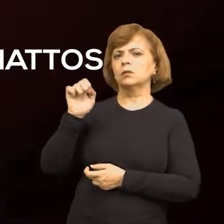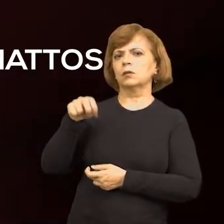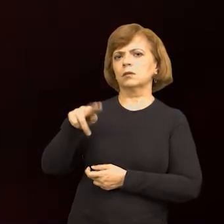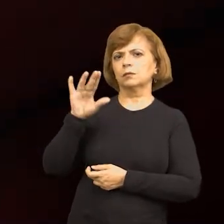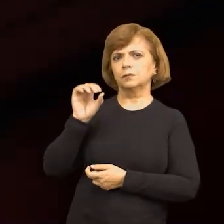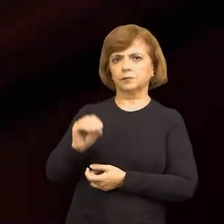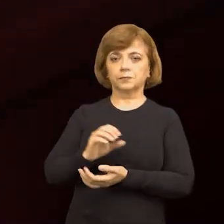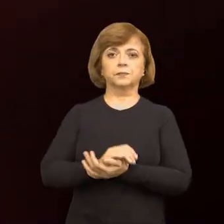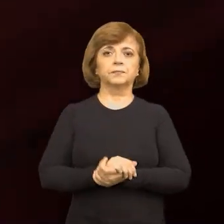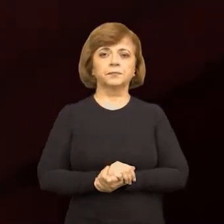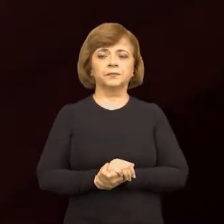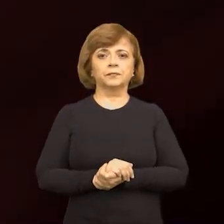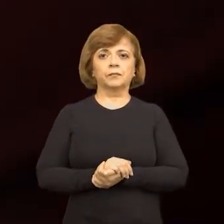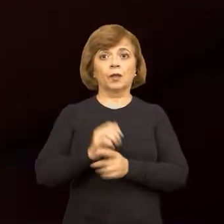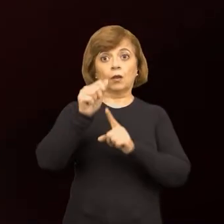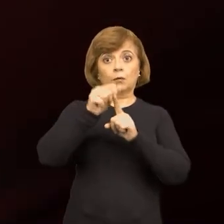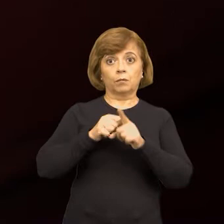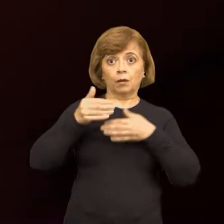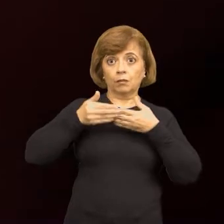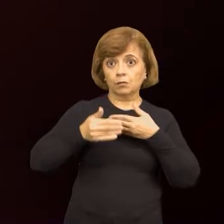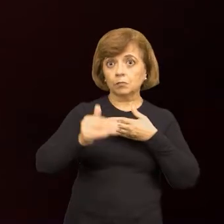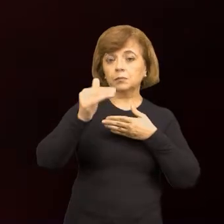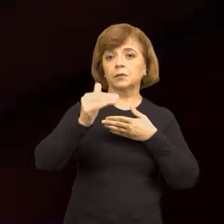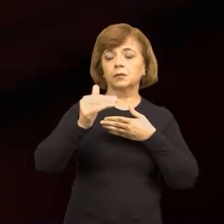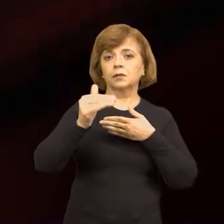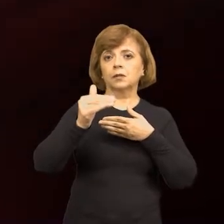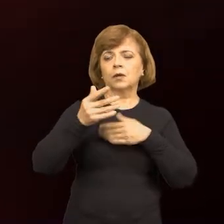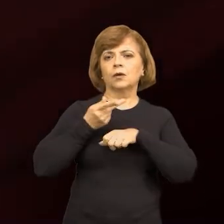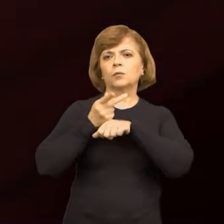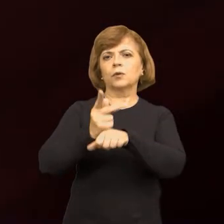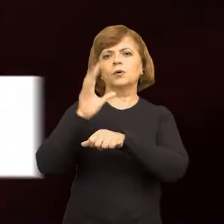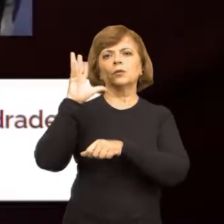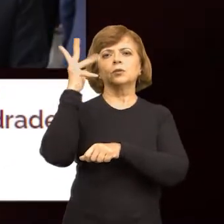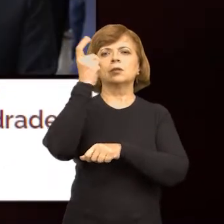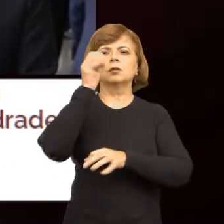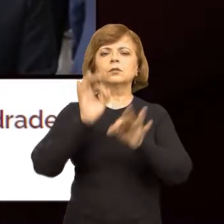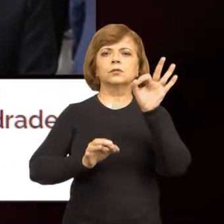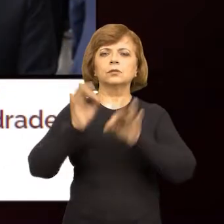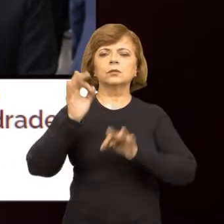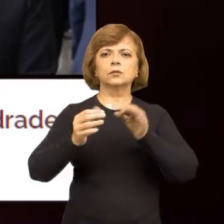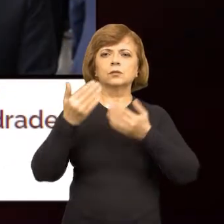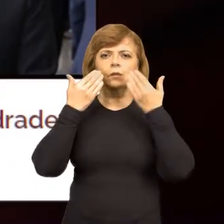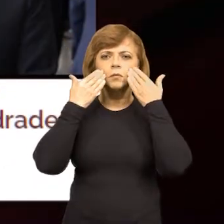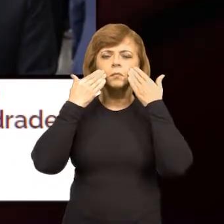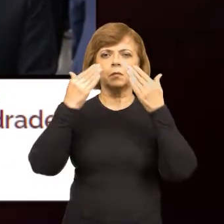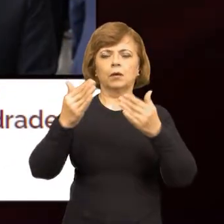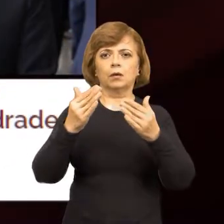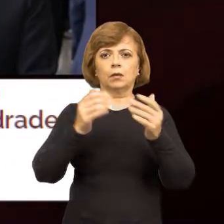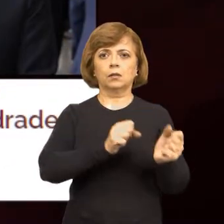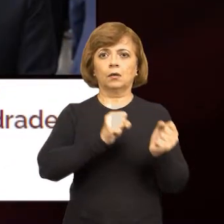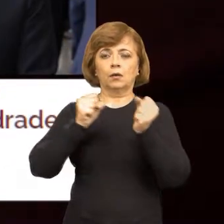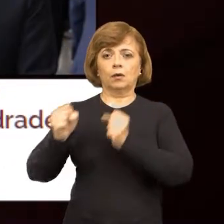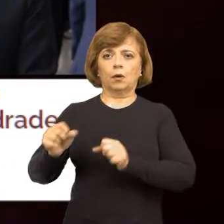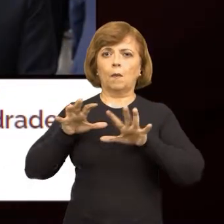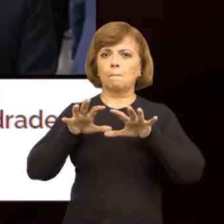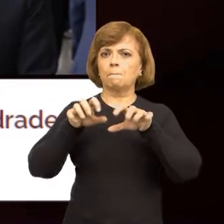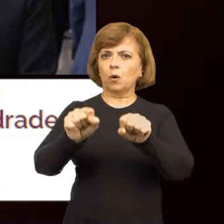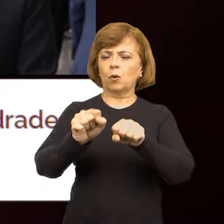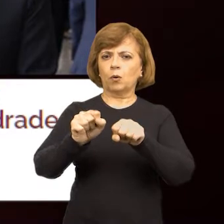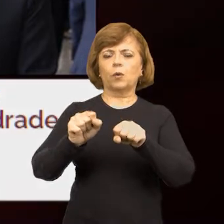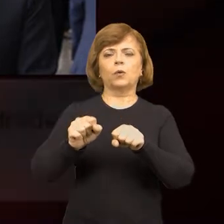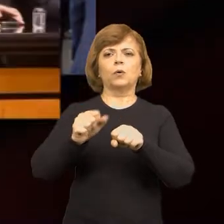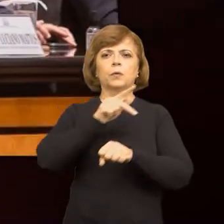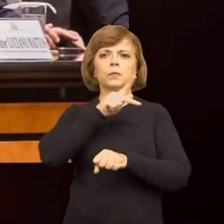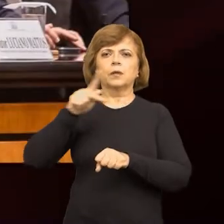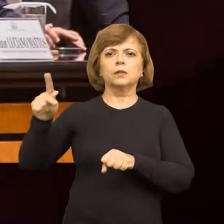No início do mês, o Procurador-Geral de Justiça também esteve presente na posse do novo presidente do Tribunal